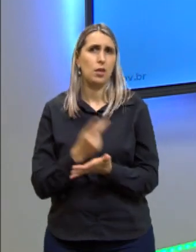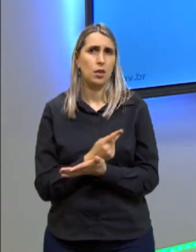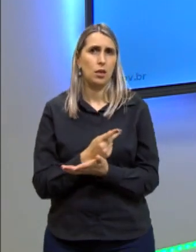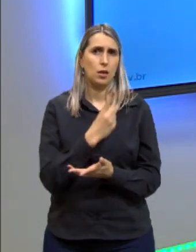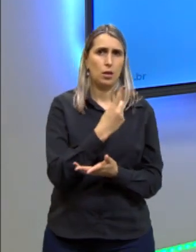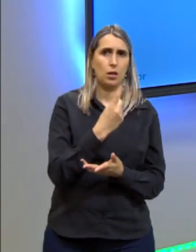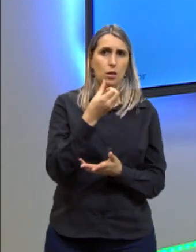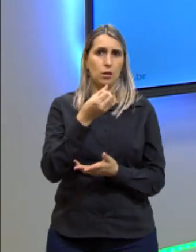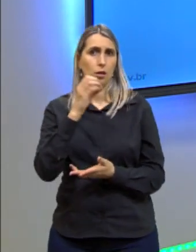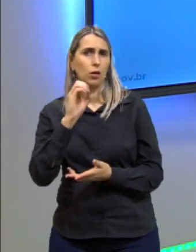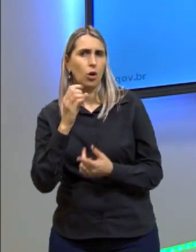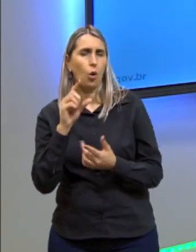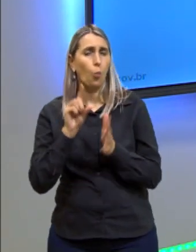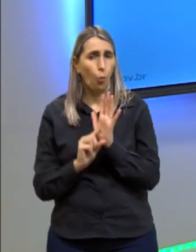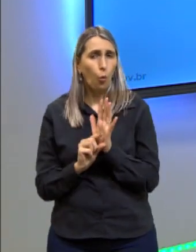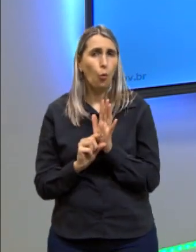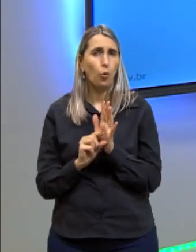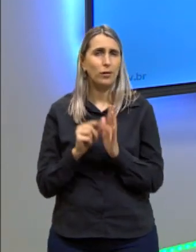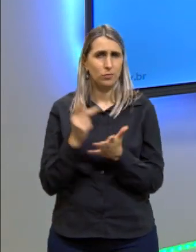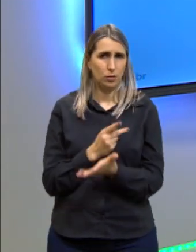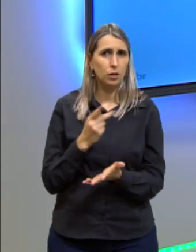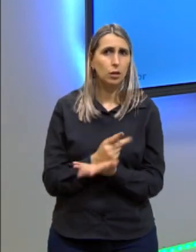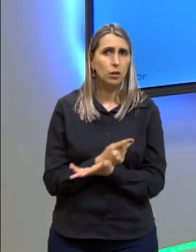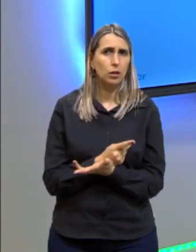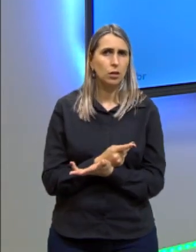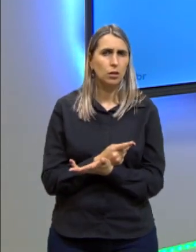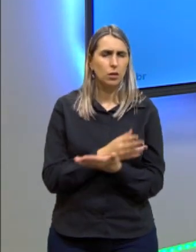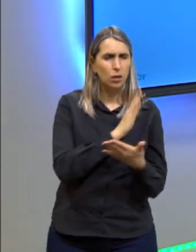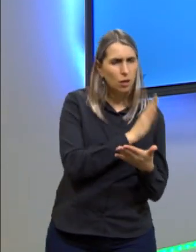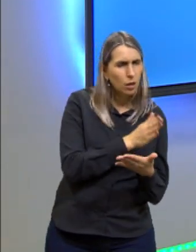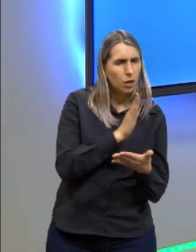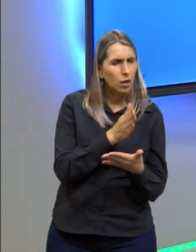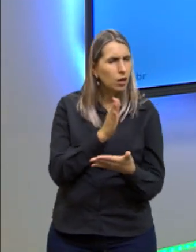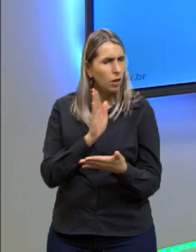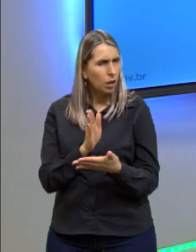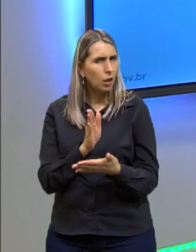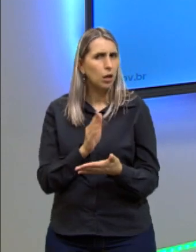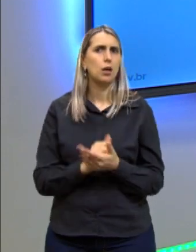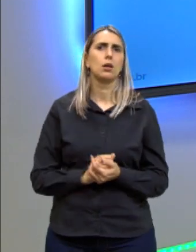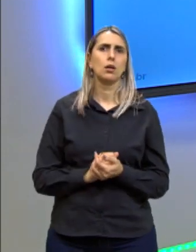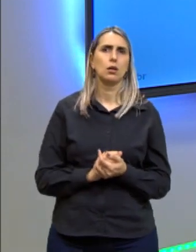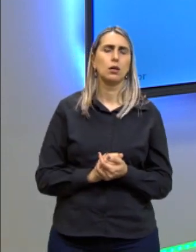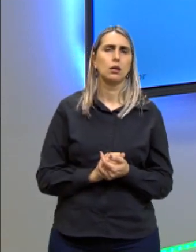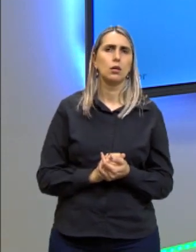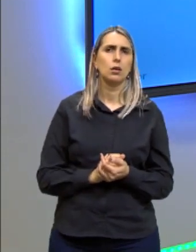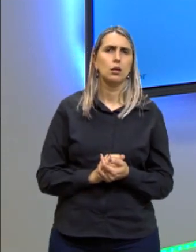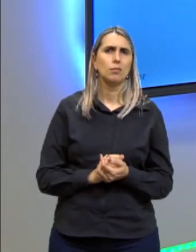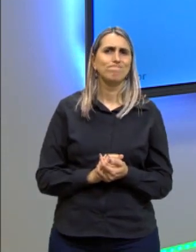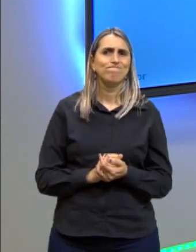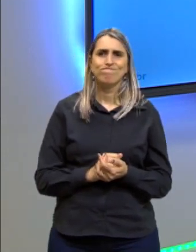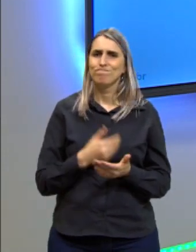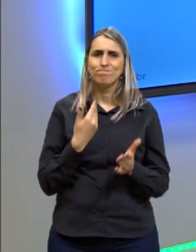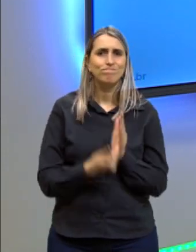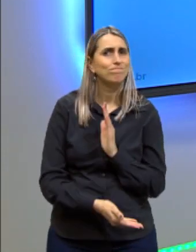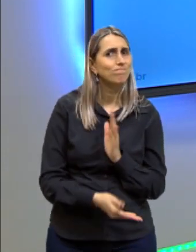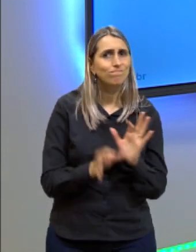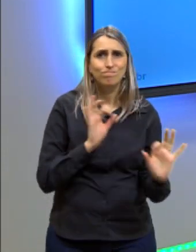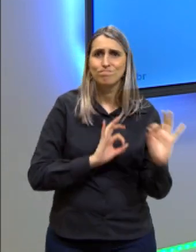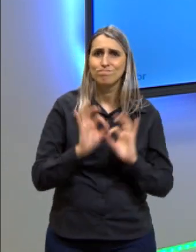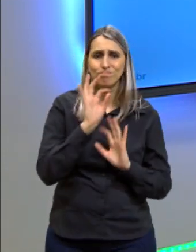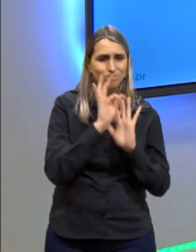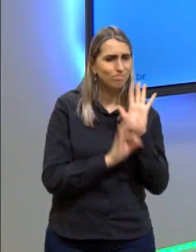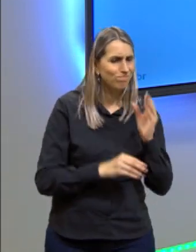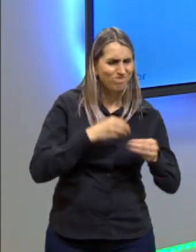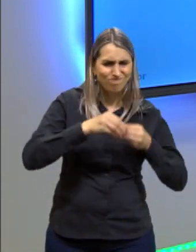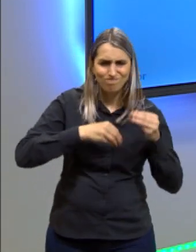160 com poucas, tá vendo como é bem tênue essa linha? Então, ela peca no projeto principalmente por